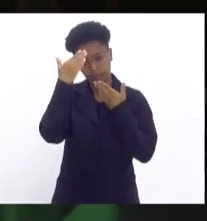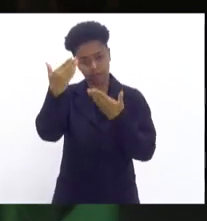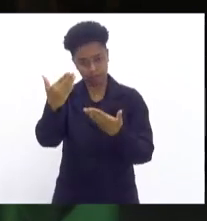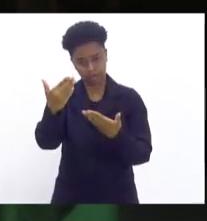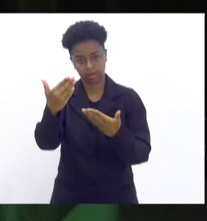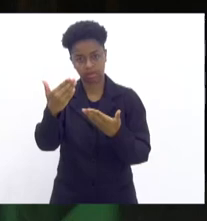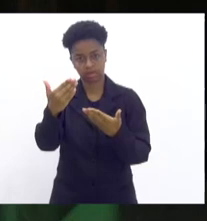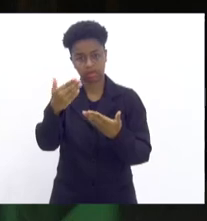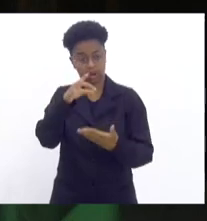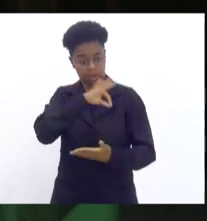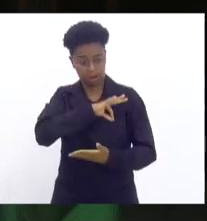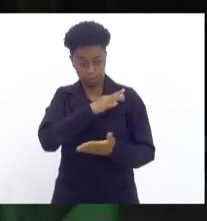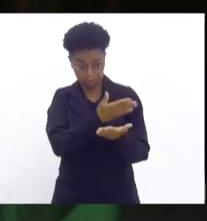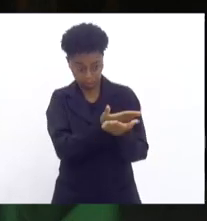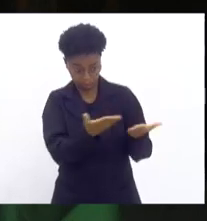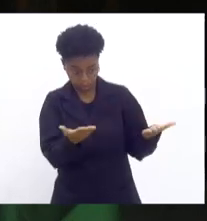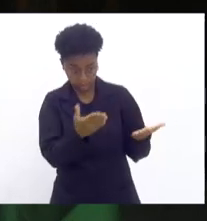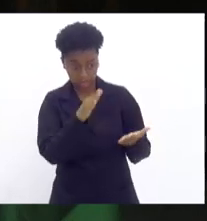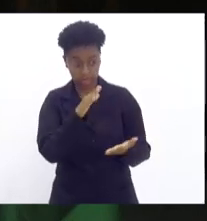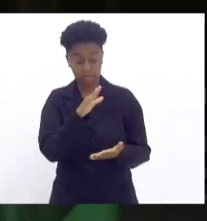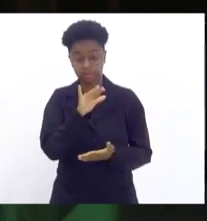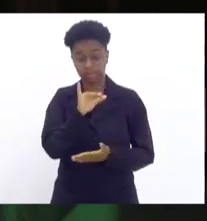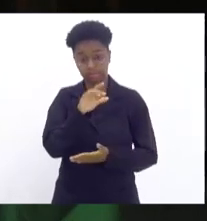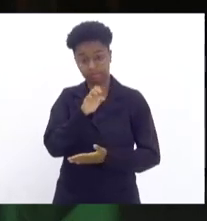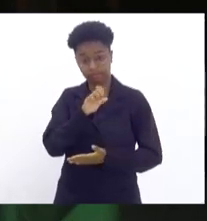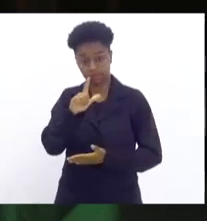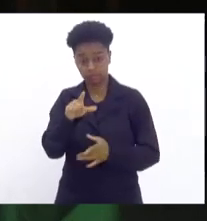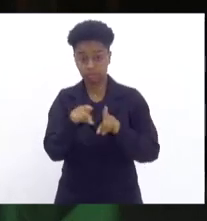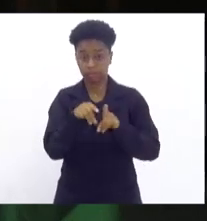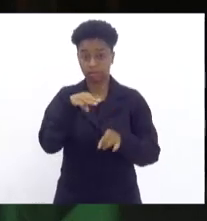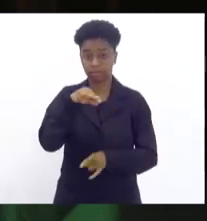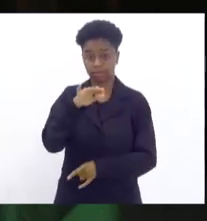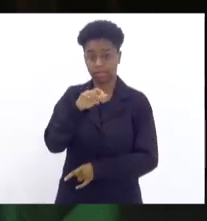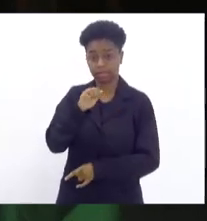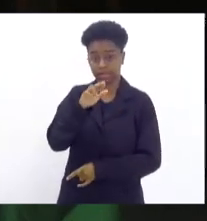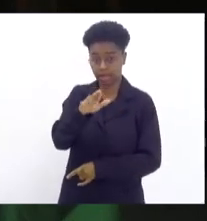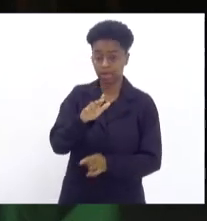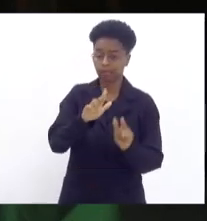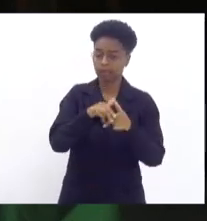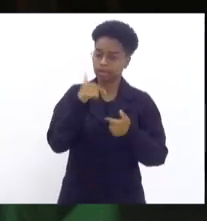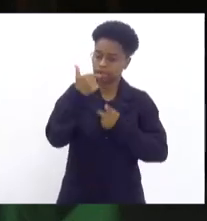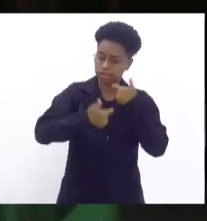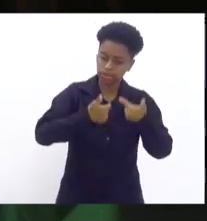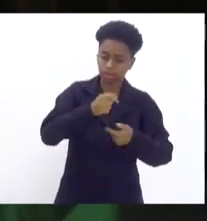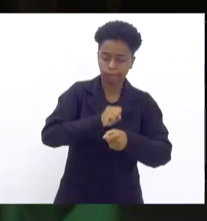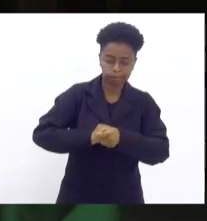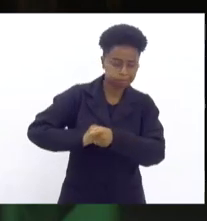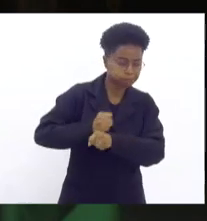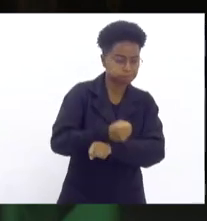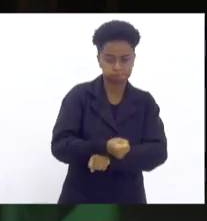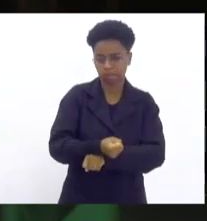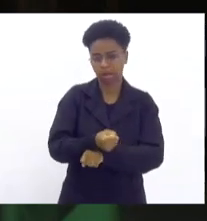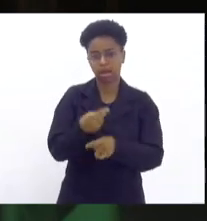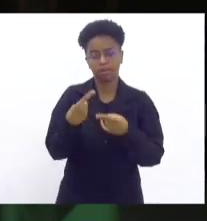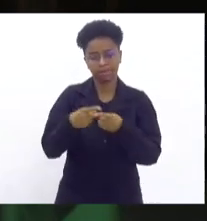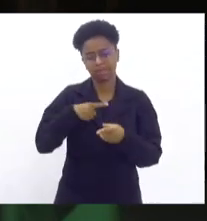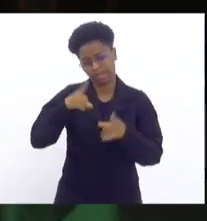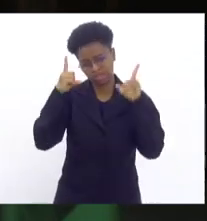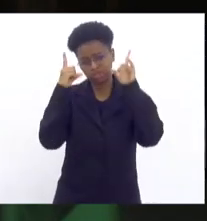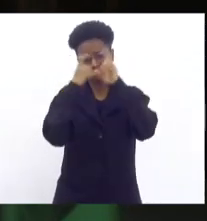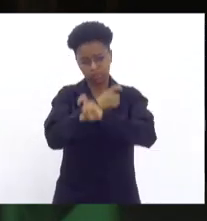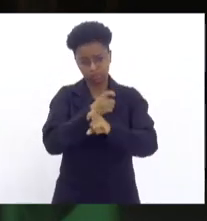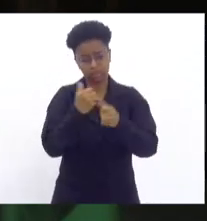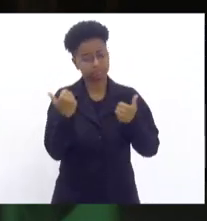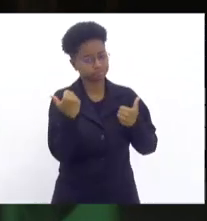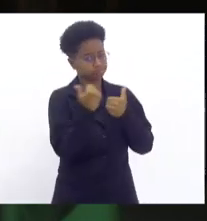às forças policiais, civis e militares por todo o trabalho que os senhores têm feito, apesar de todas as dificuldades a nosso